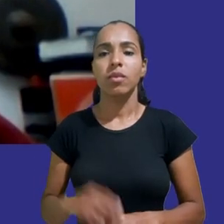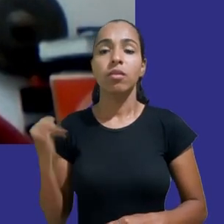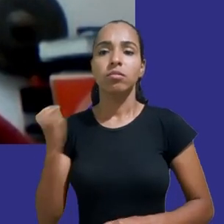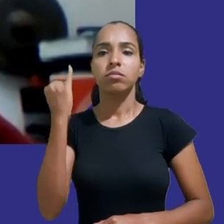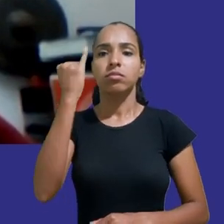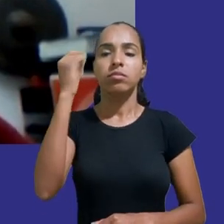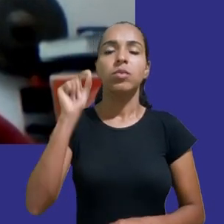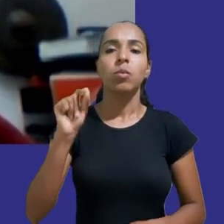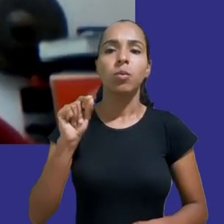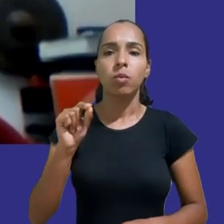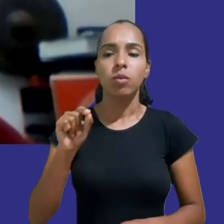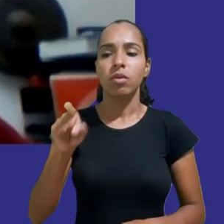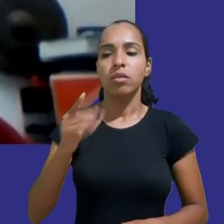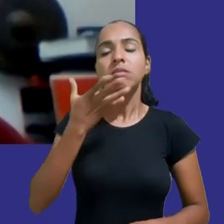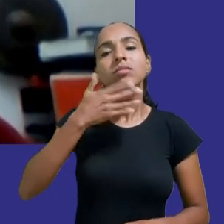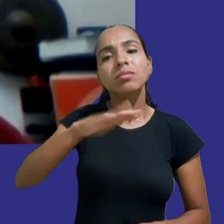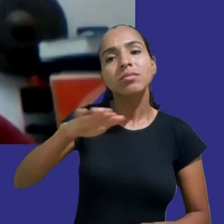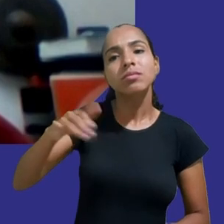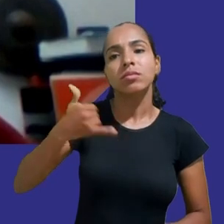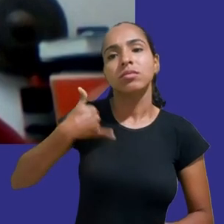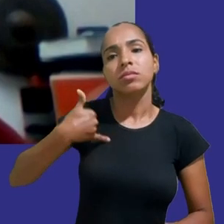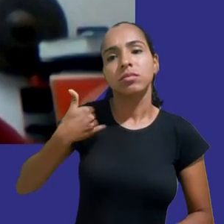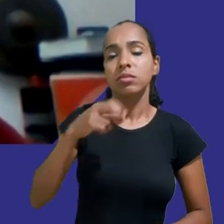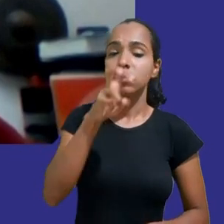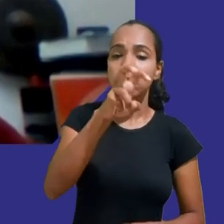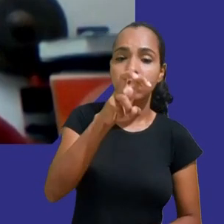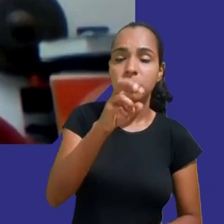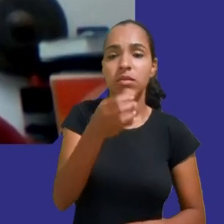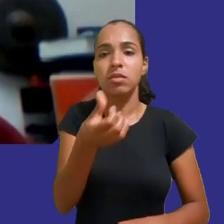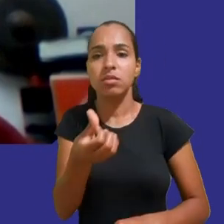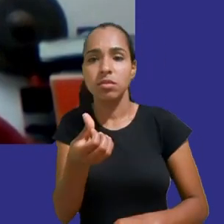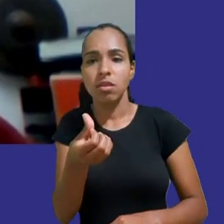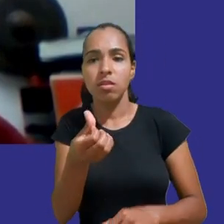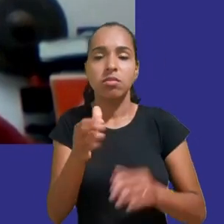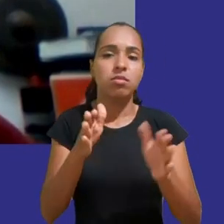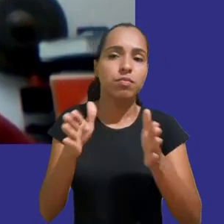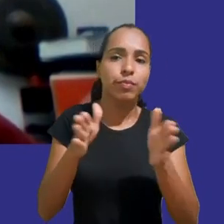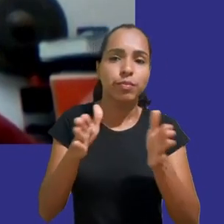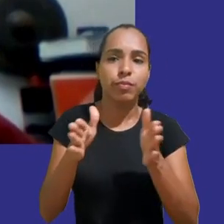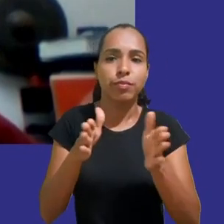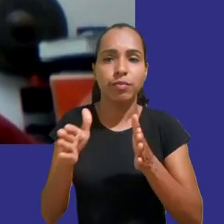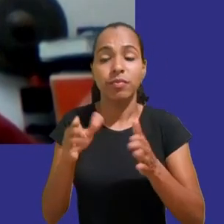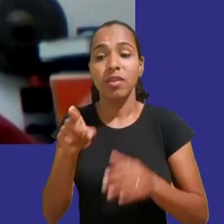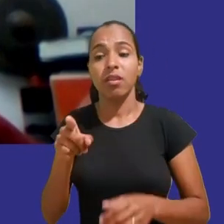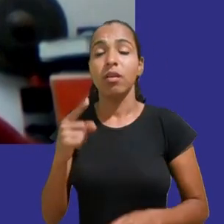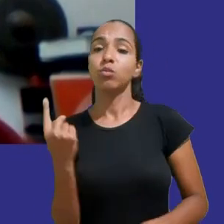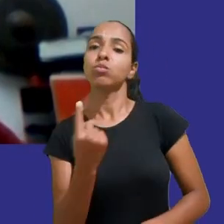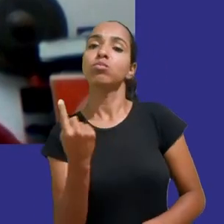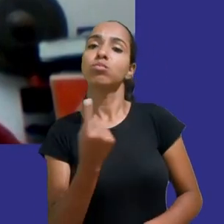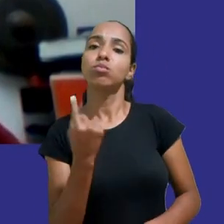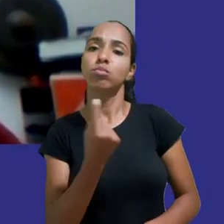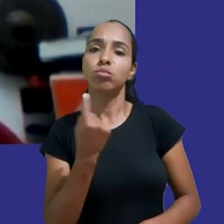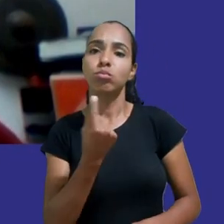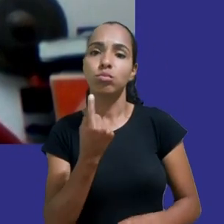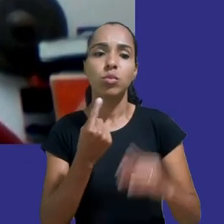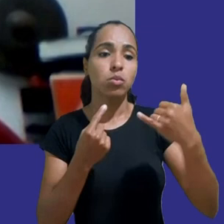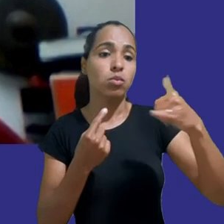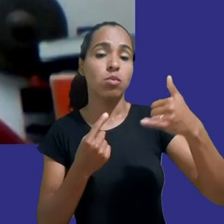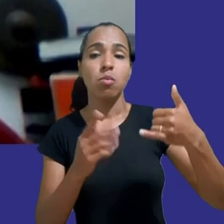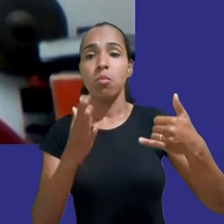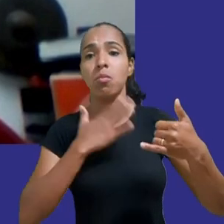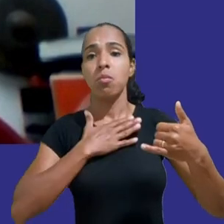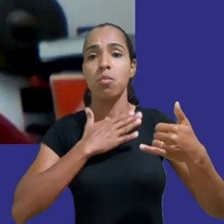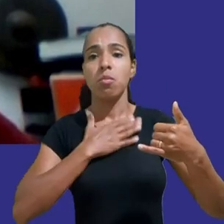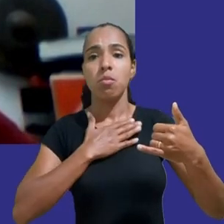6 anos de idade interagindo com esses sistemas por conta própria e com seus próprios aparelhos não